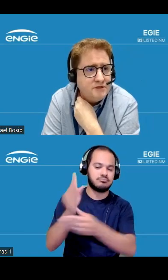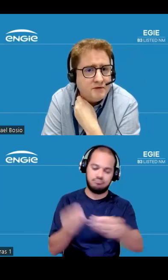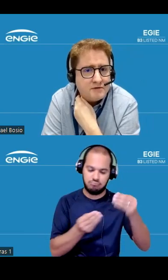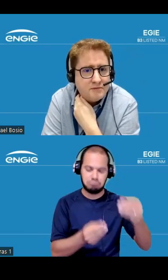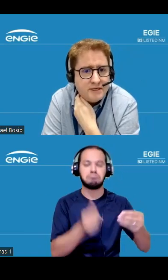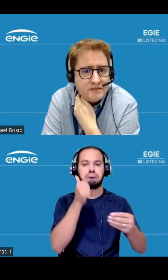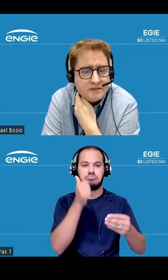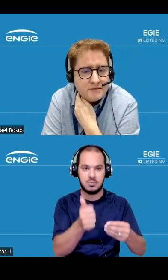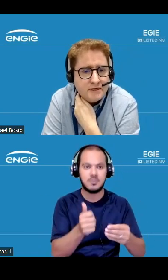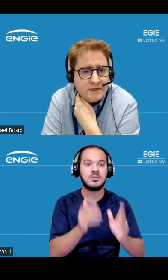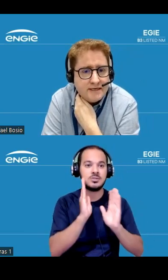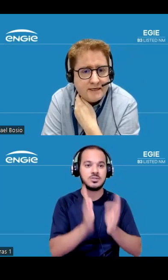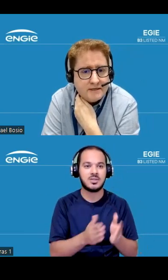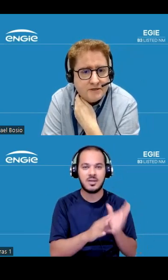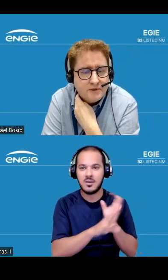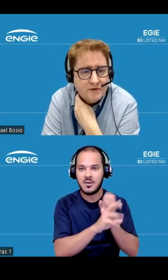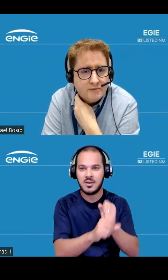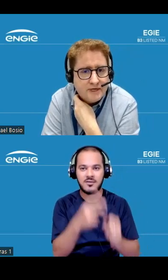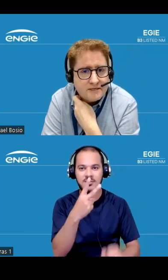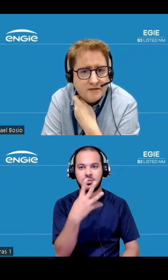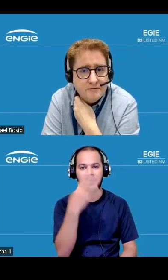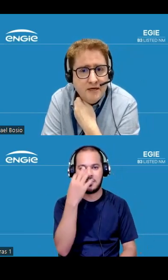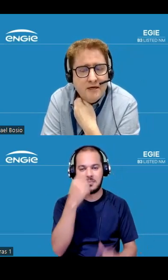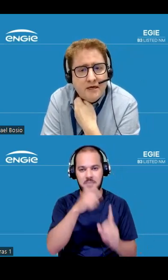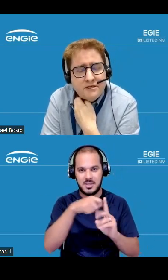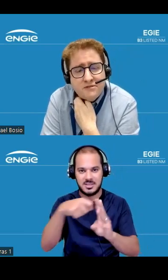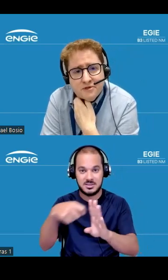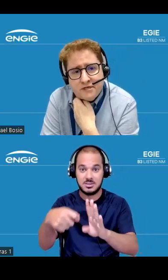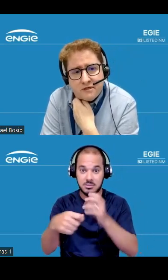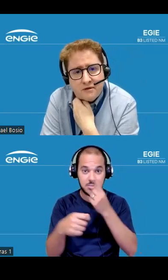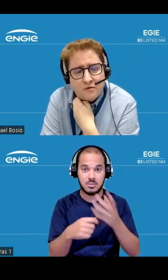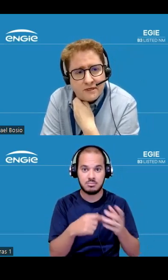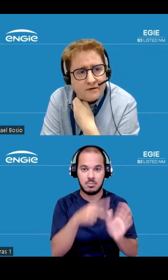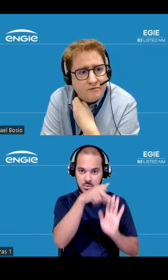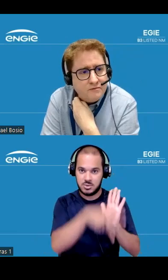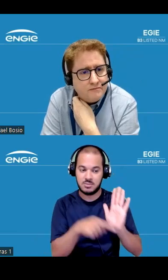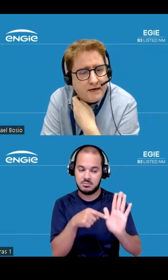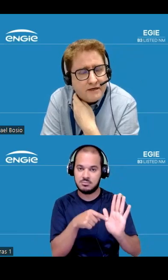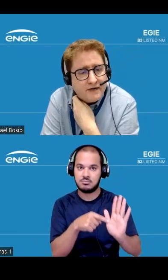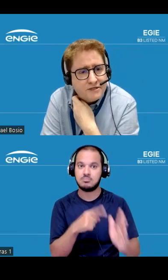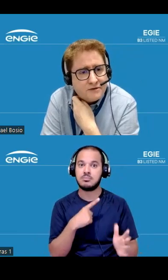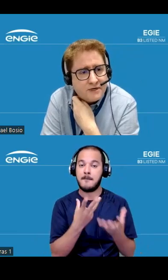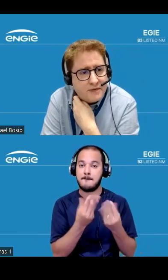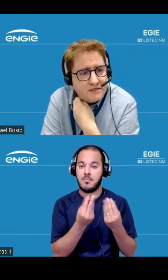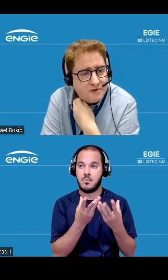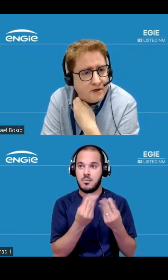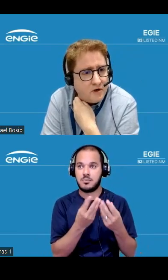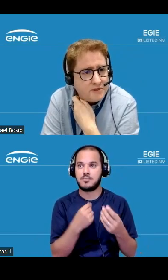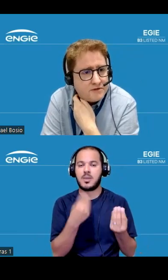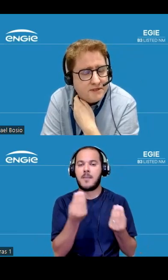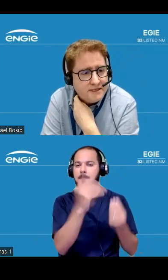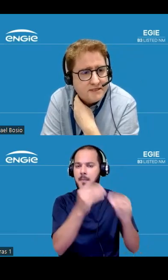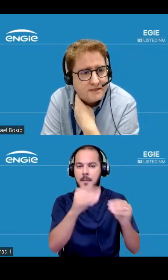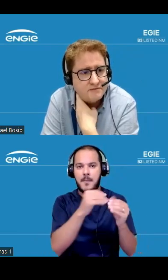menos 24 meses na entrada em operação desse projeto que conta que vai adicionar mais de mil